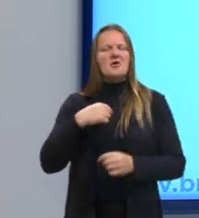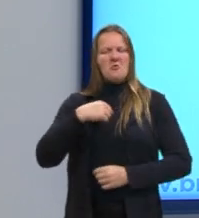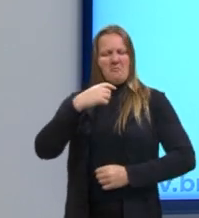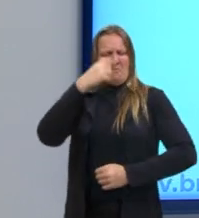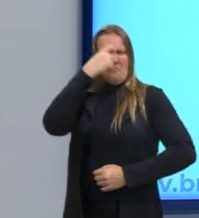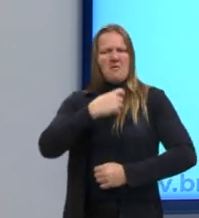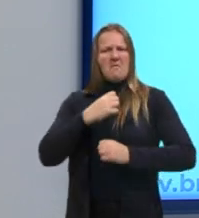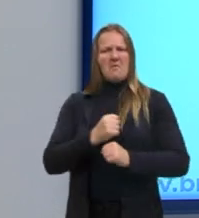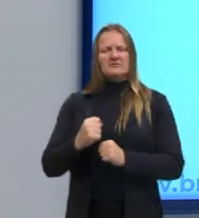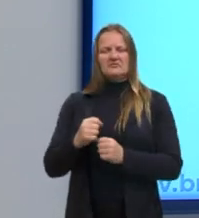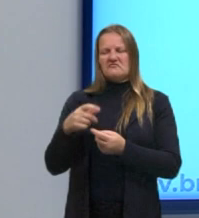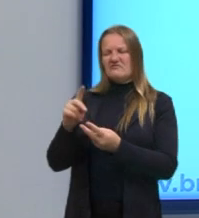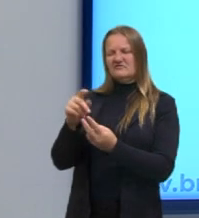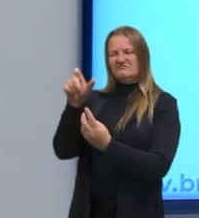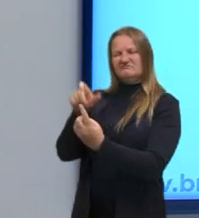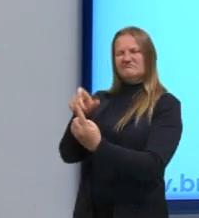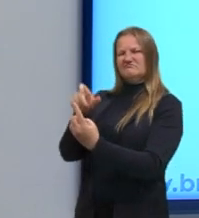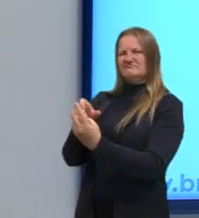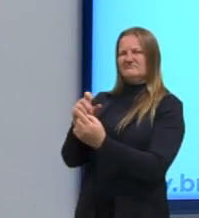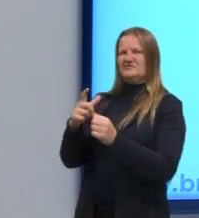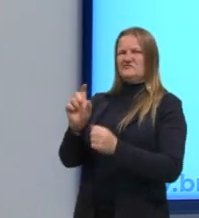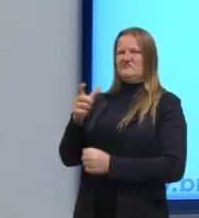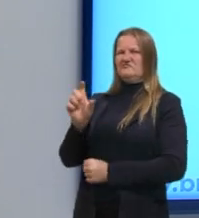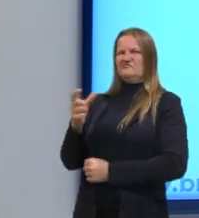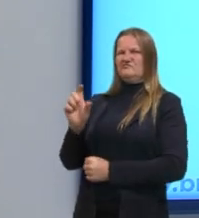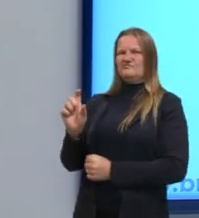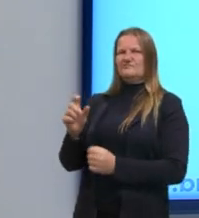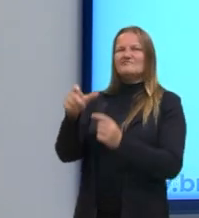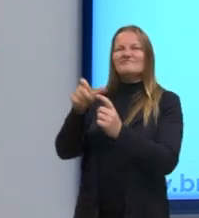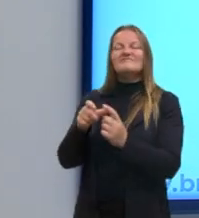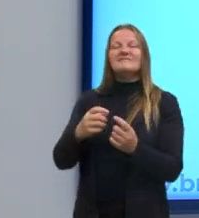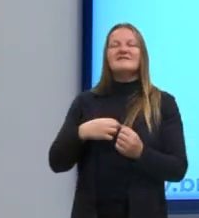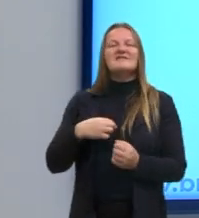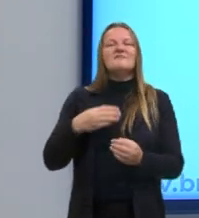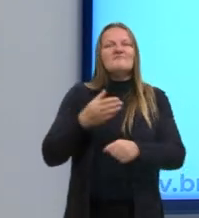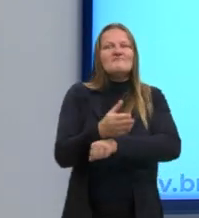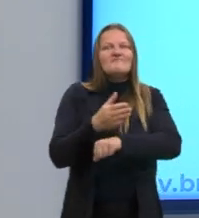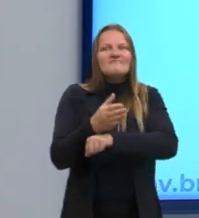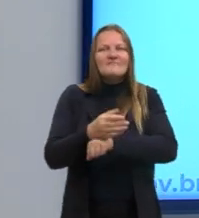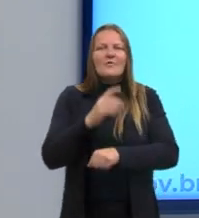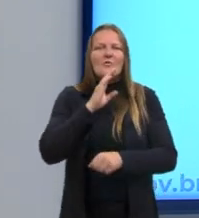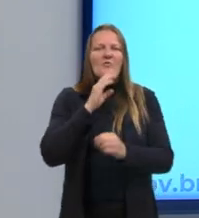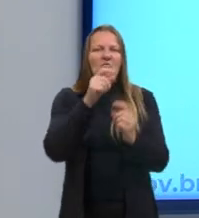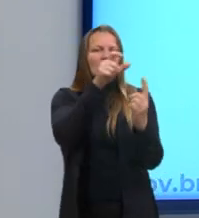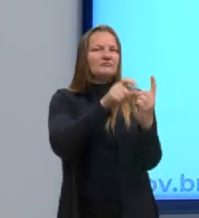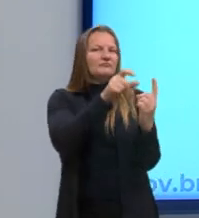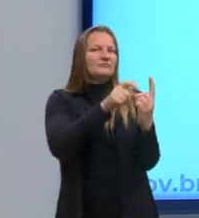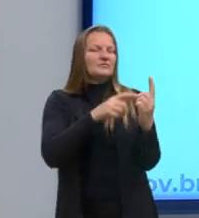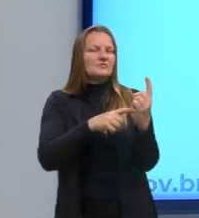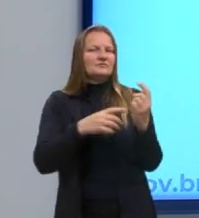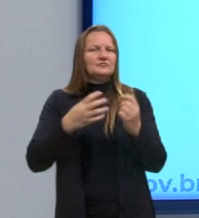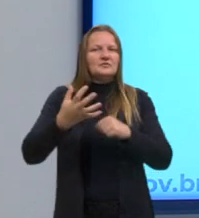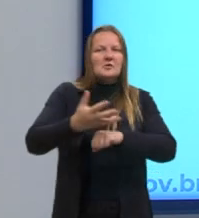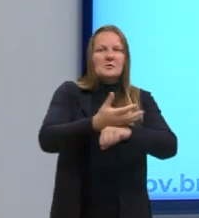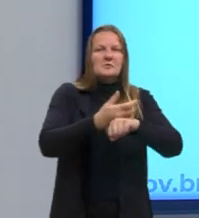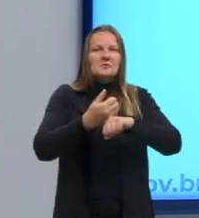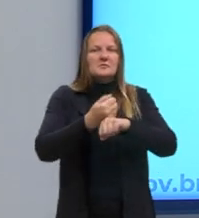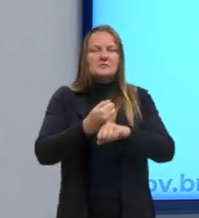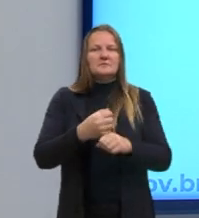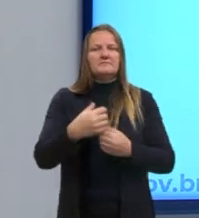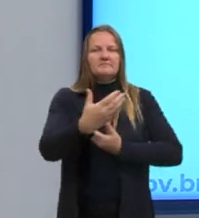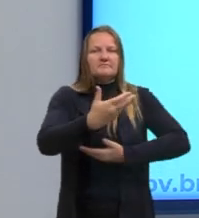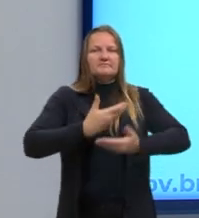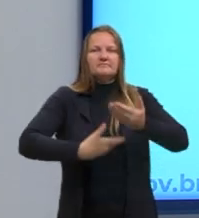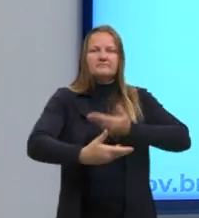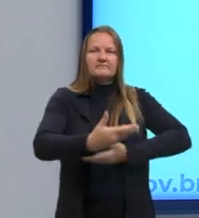e o outro, eu posso conhecer do outro. Então, eu vou interferir sobre o conhecimento do outro, e o outro pouco vai interferir sobre mim.